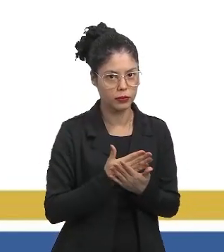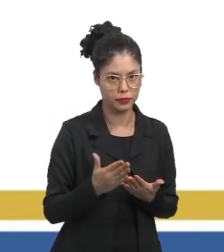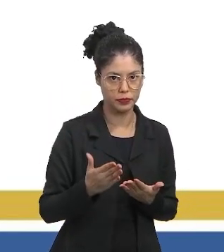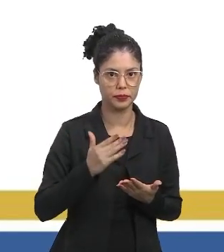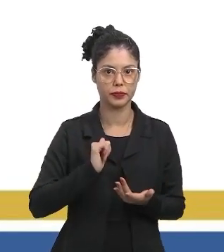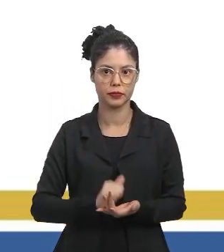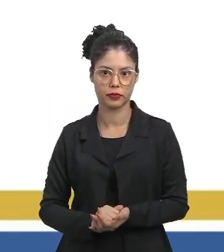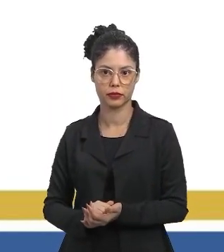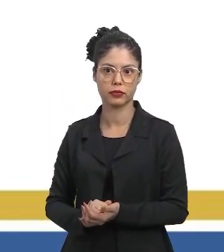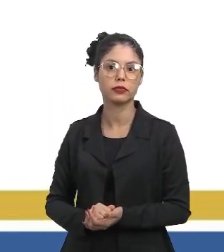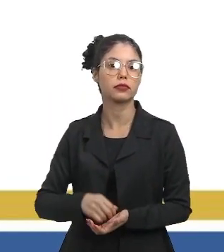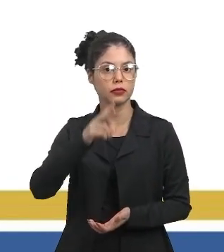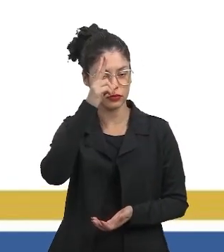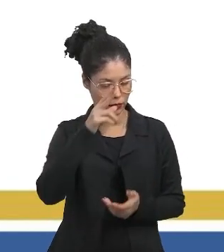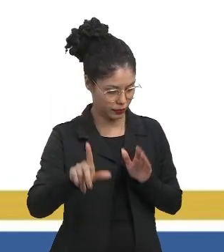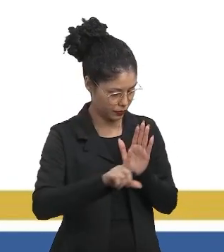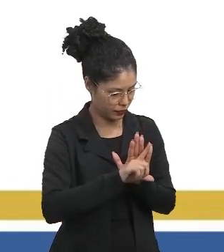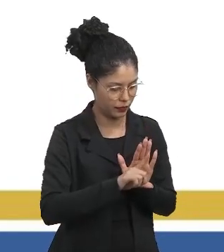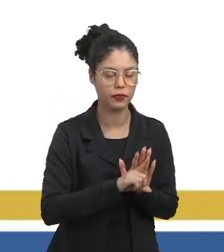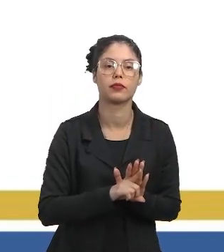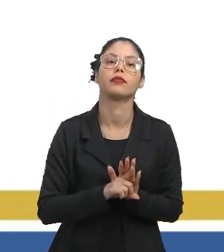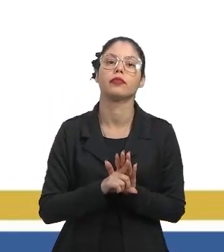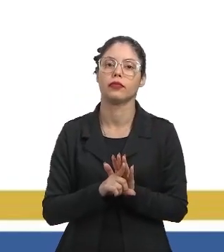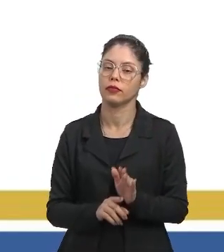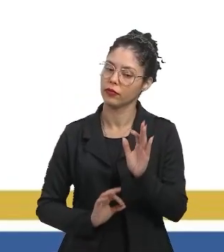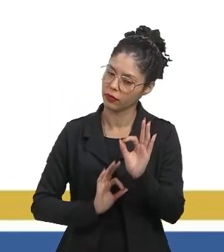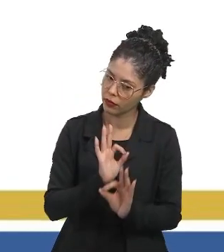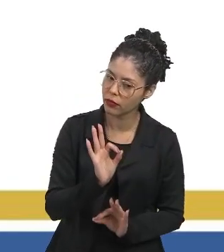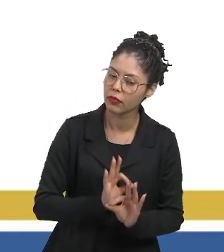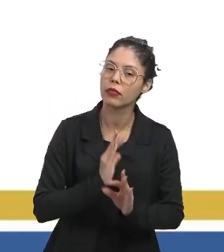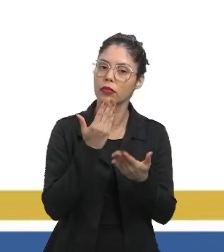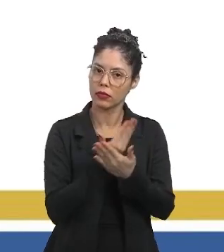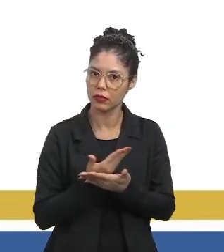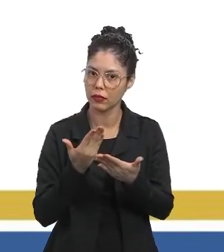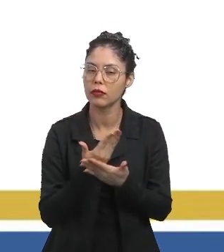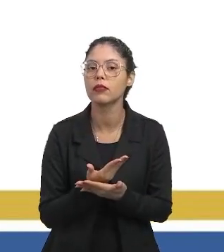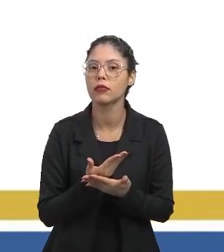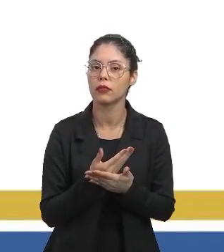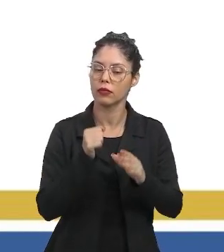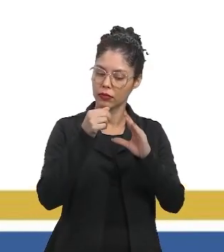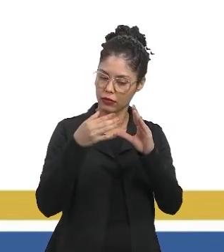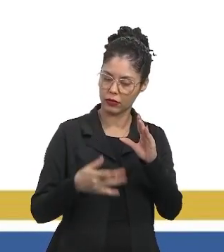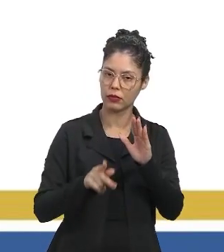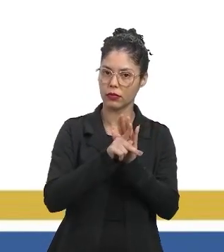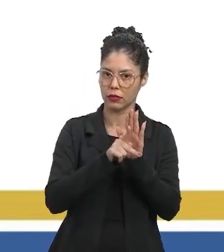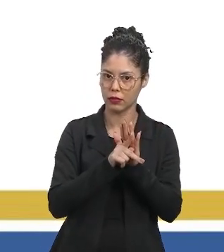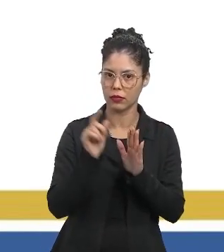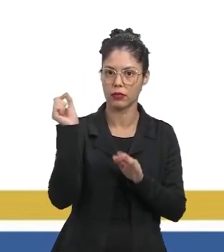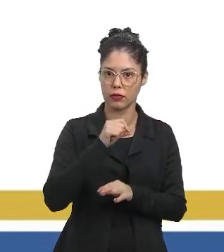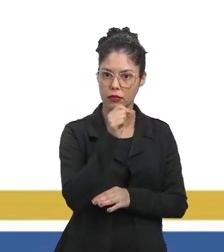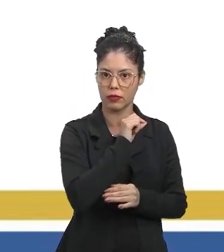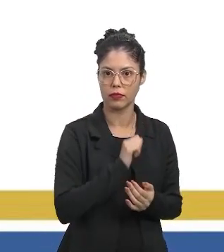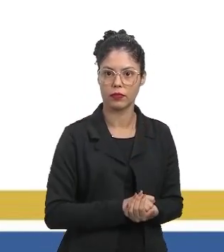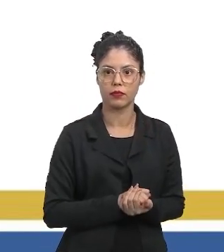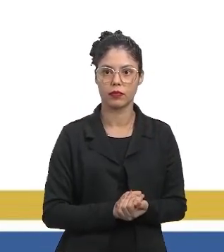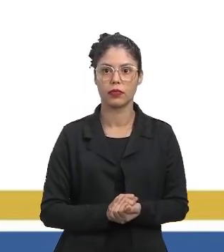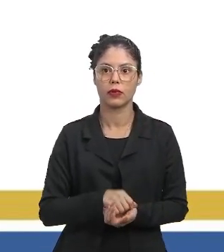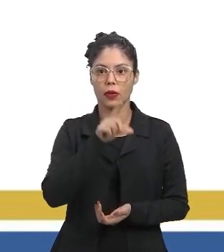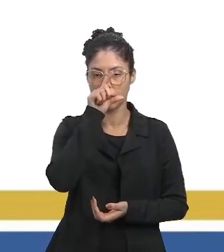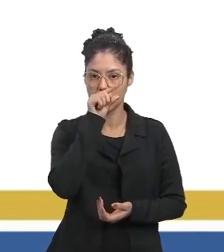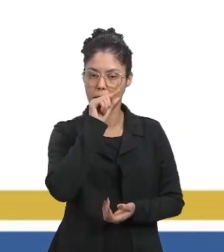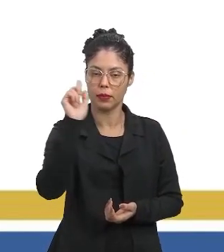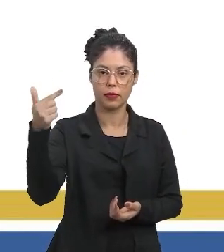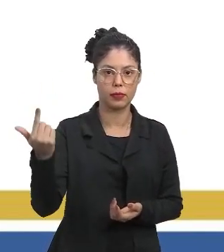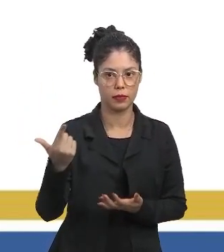início. Lei brasileira que trata da manutenção das espécies de abelhas. Pássaros e outros